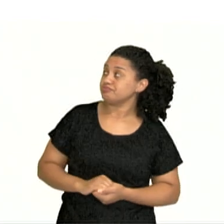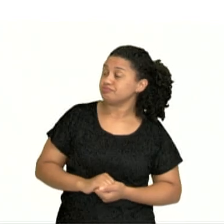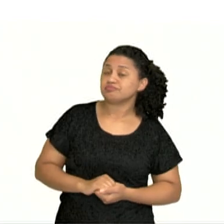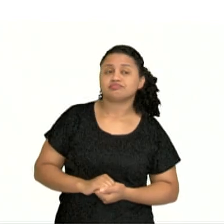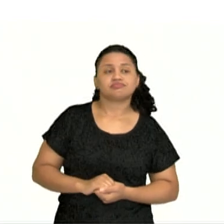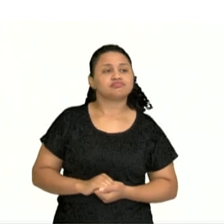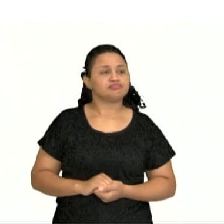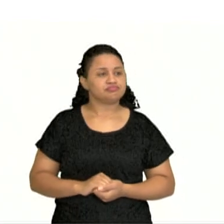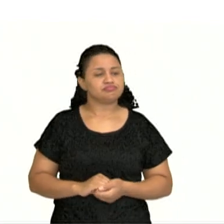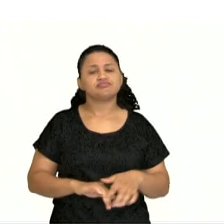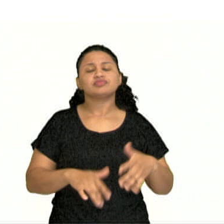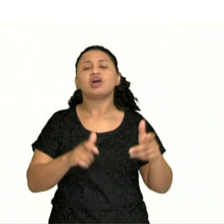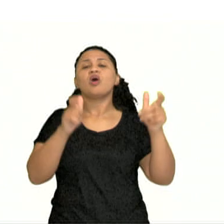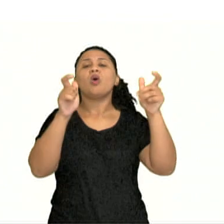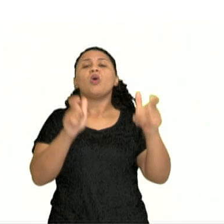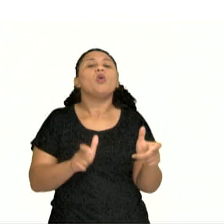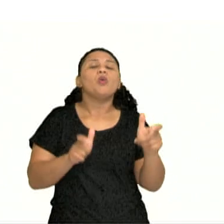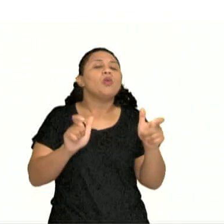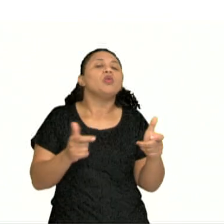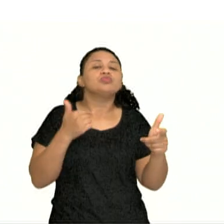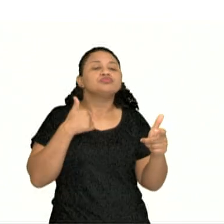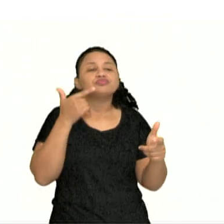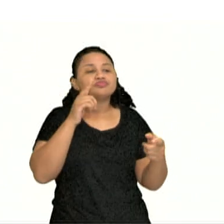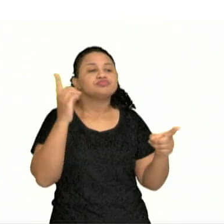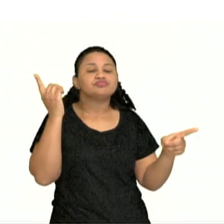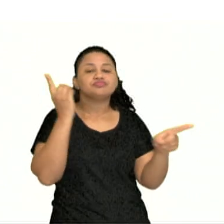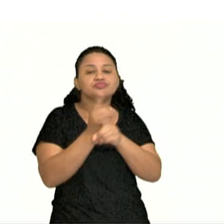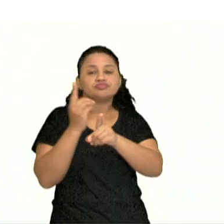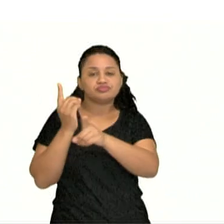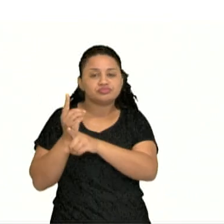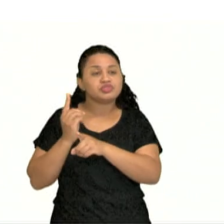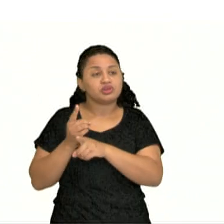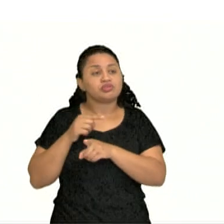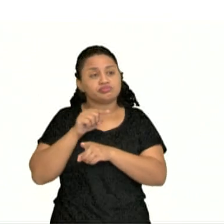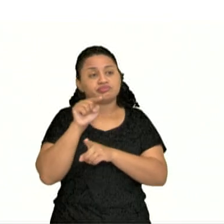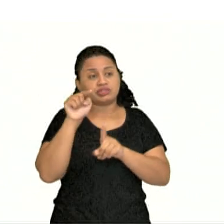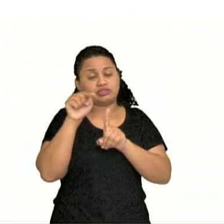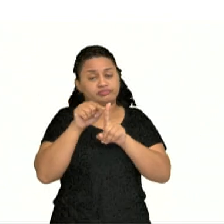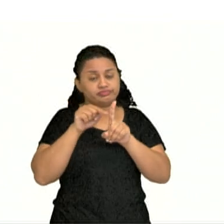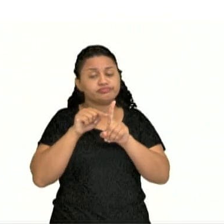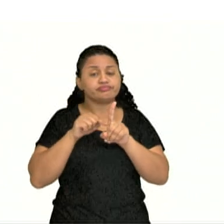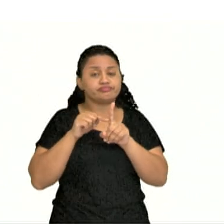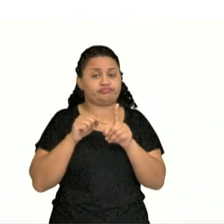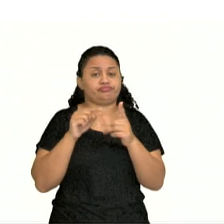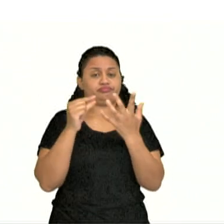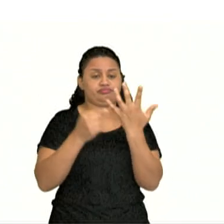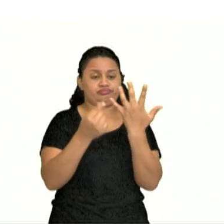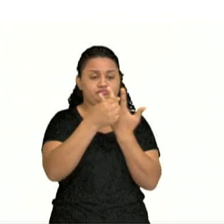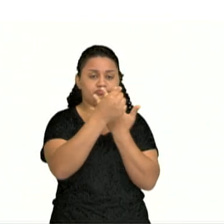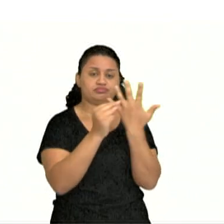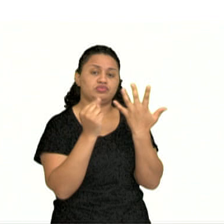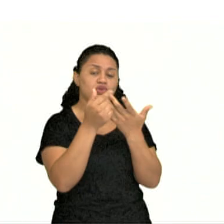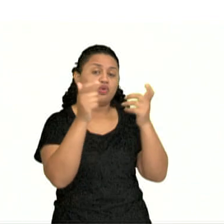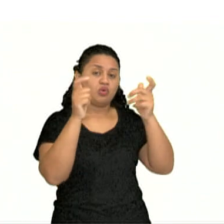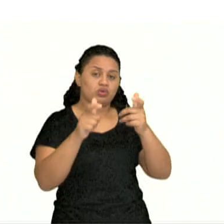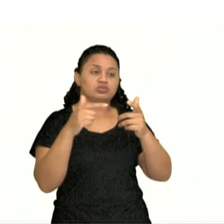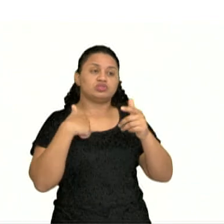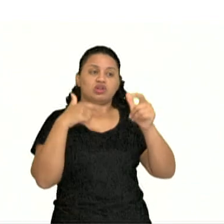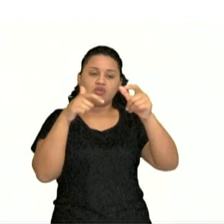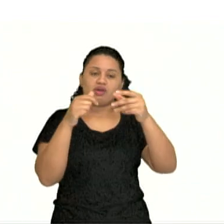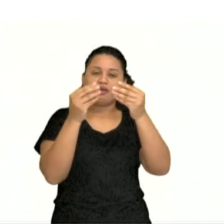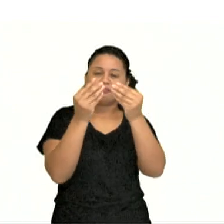E o habitat, onde nós encontramos, localizamos estes exemplares? Em lugares